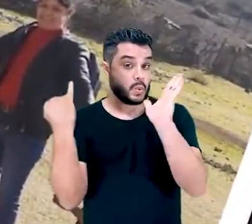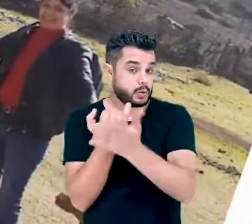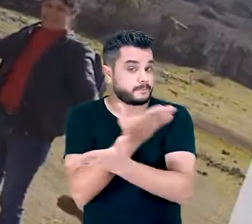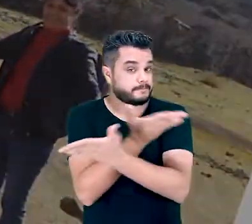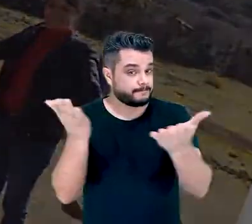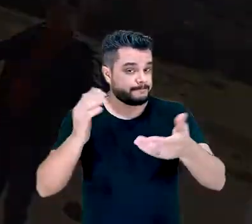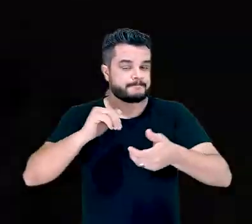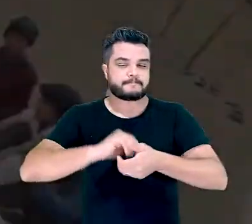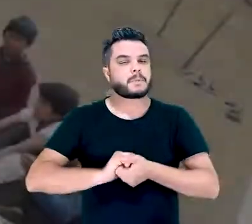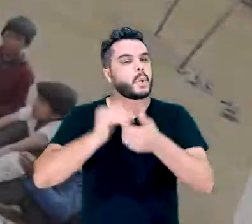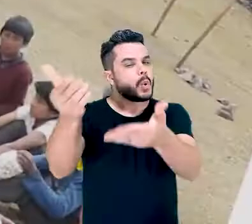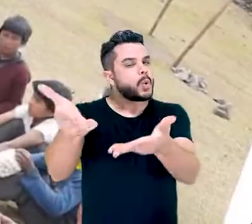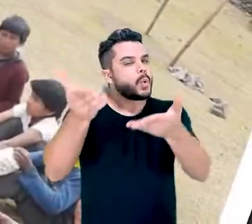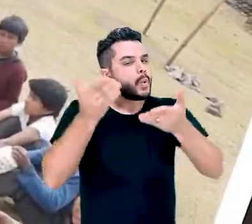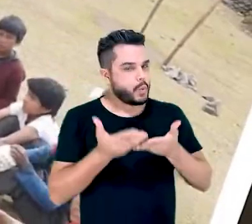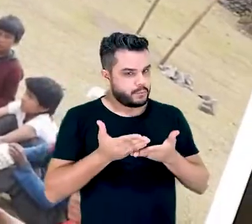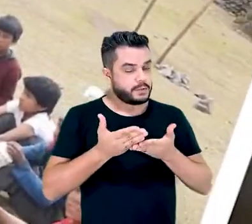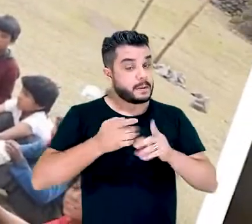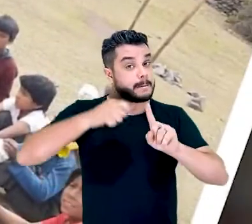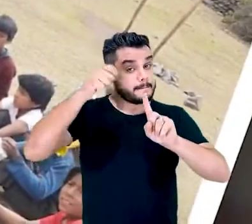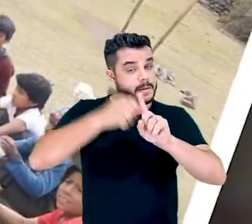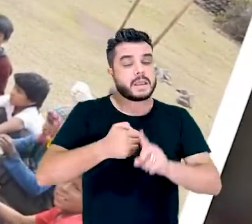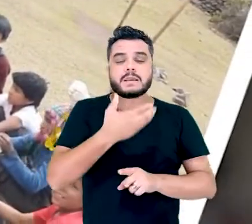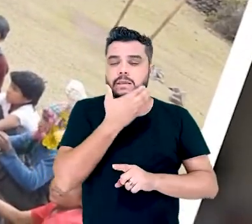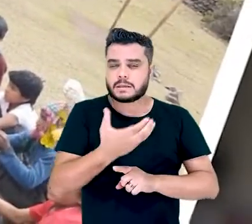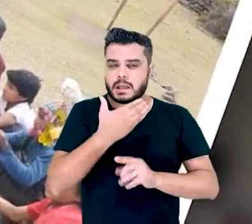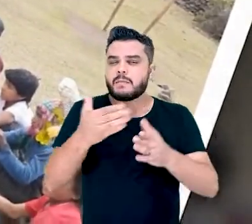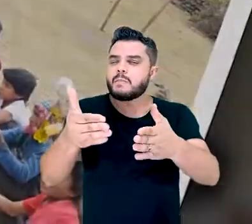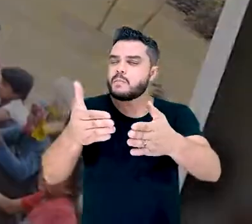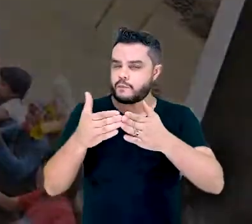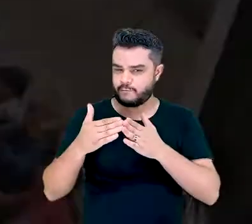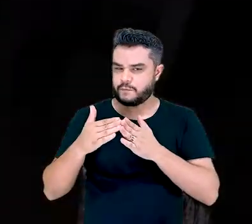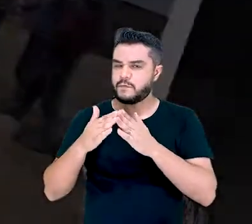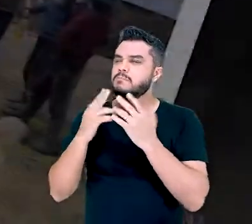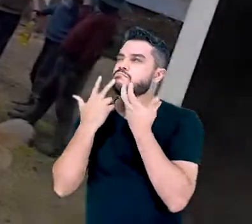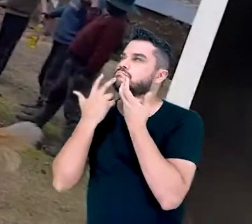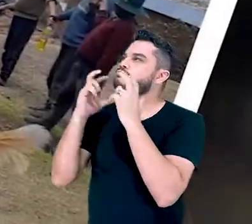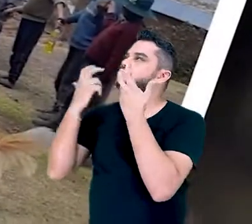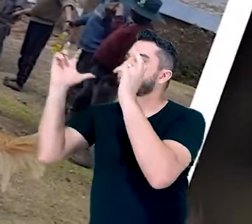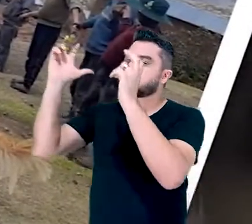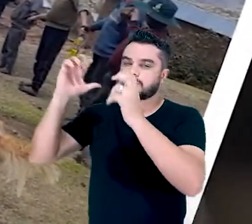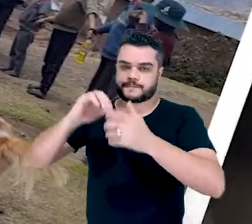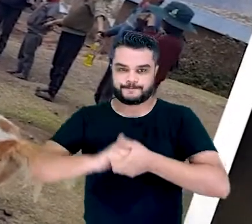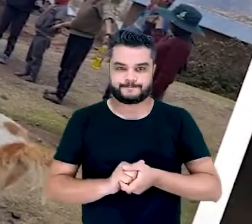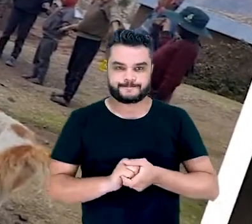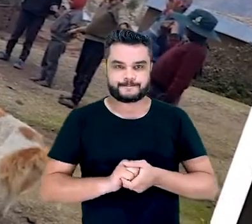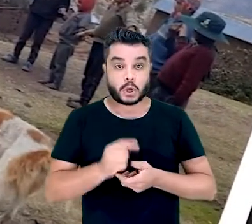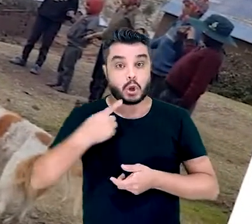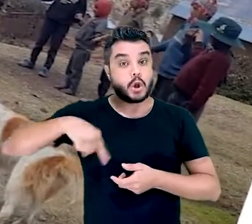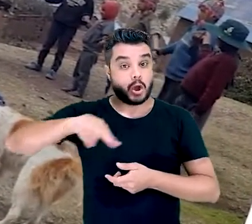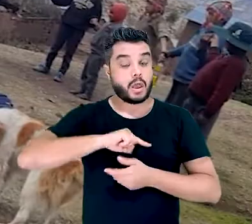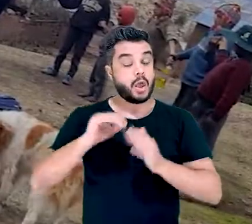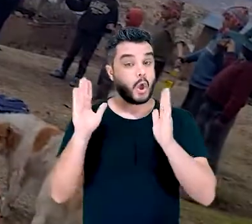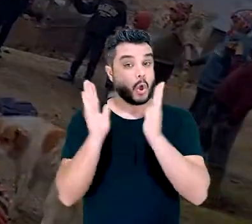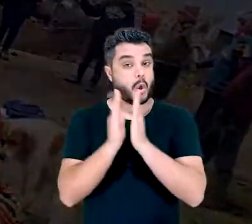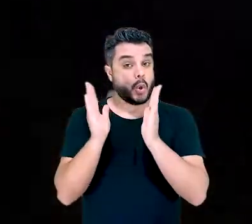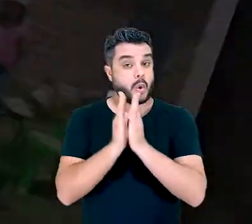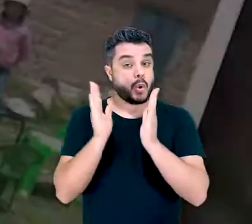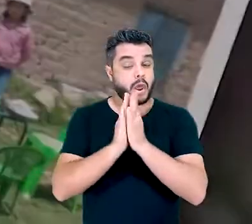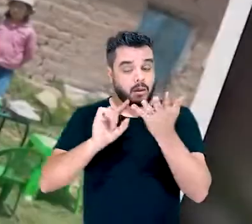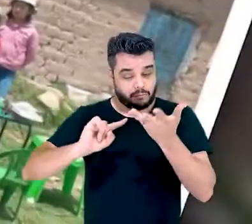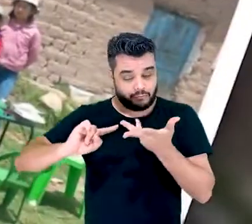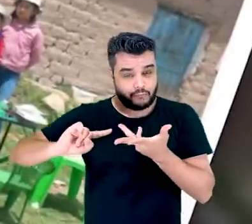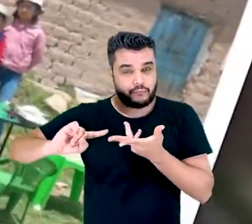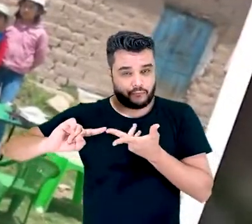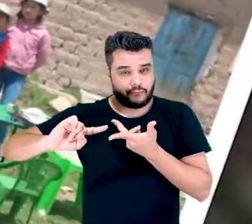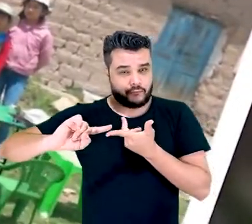Deus. E eu convoco você para que nesse mês, com muito carinho, você considere o clamor diante de Deus. Os nossos pedidos de oração para esse mês,